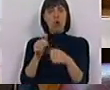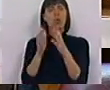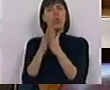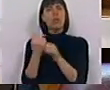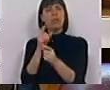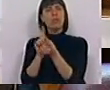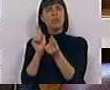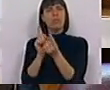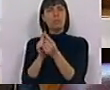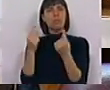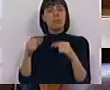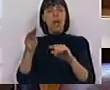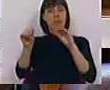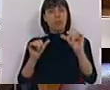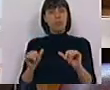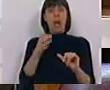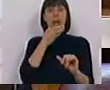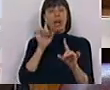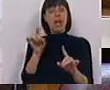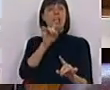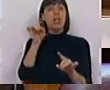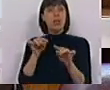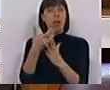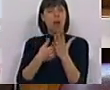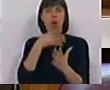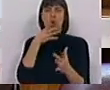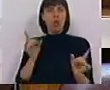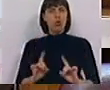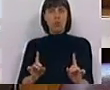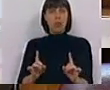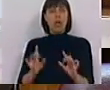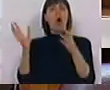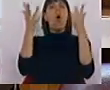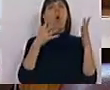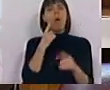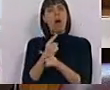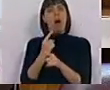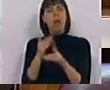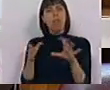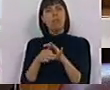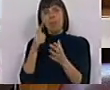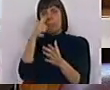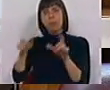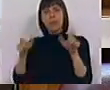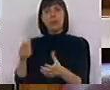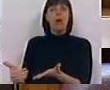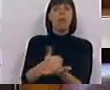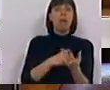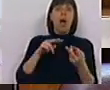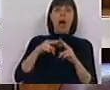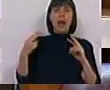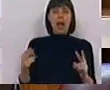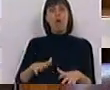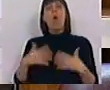serviços de atendimento que estejam localizados. Agora, a questão é que este diploma não explica onde estarão afetos os recursos humanos às autarquias